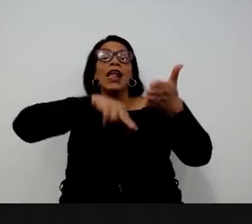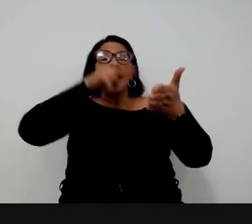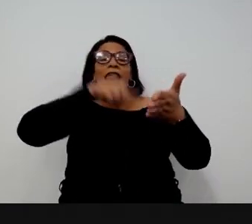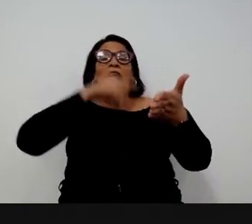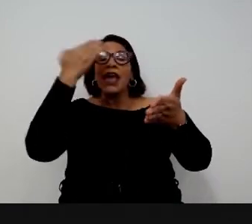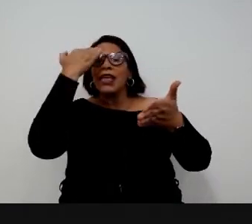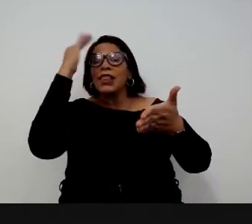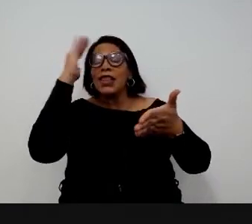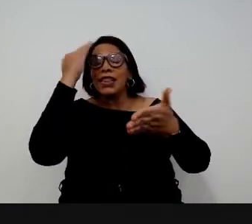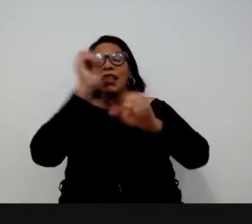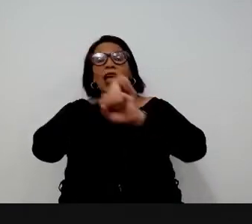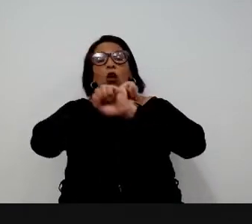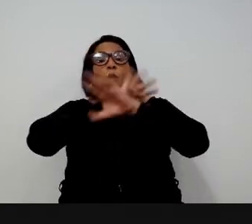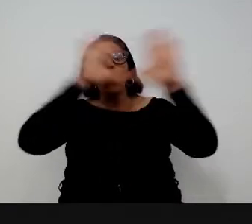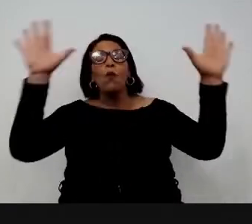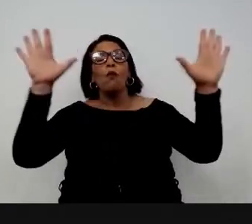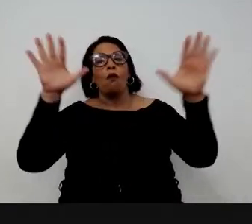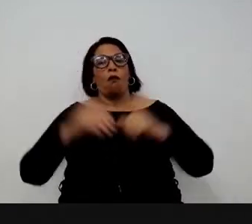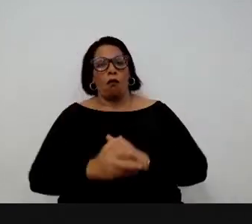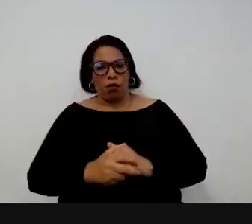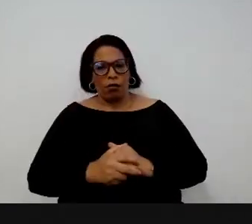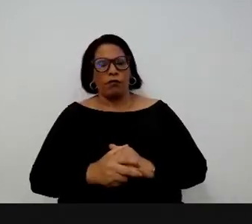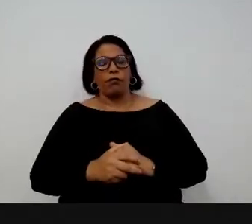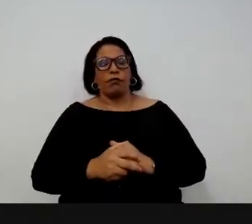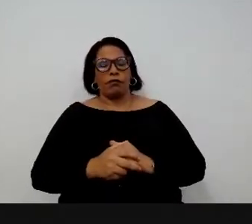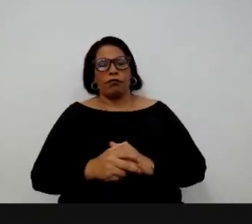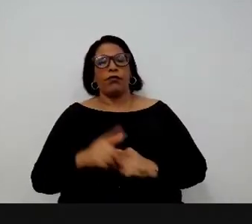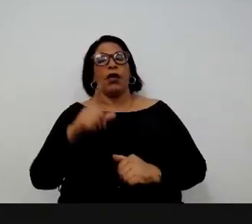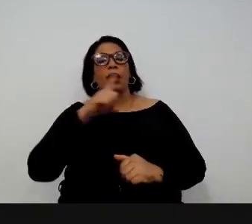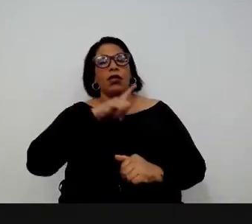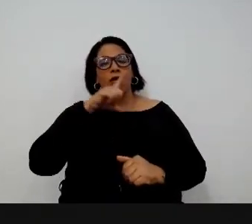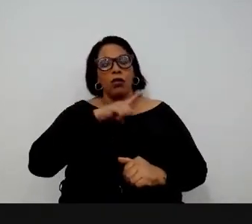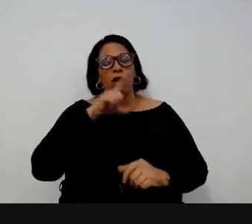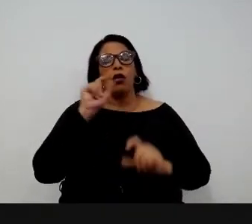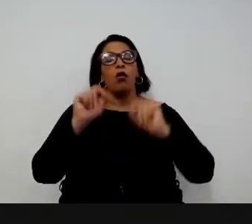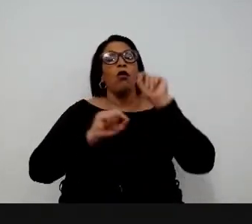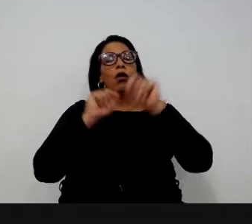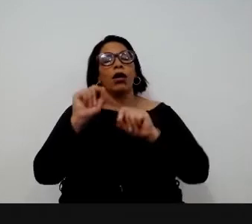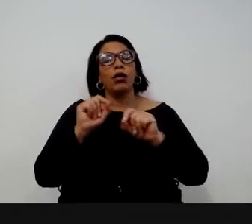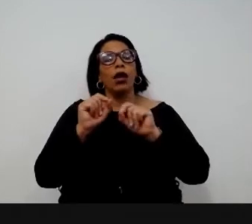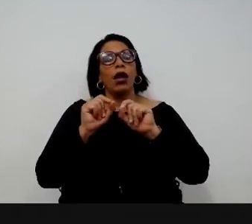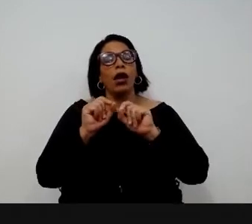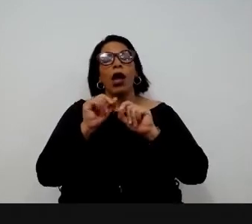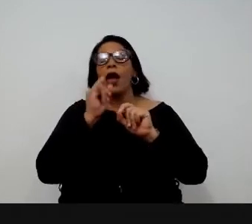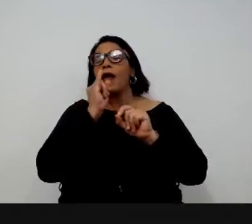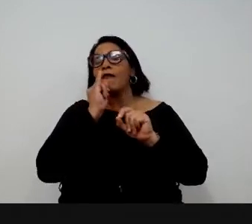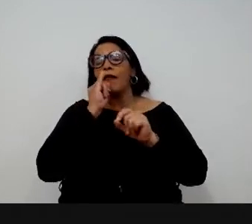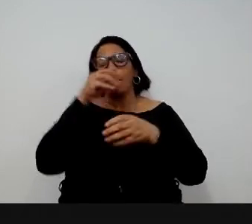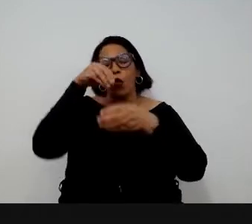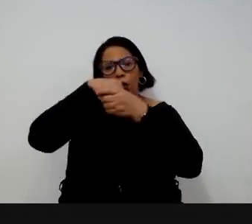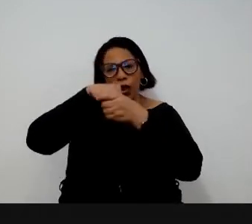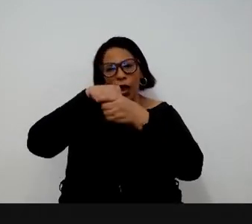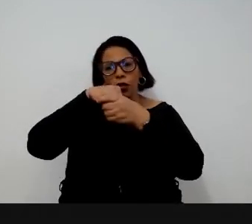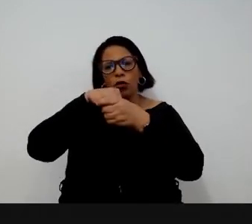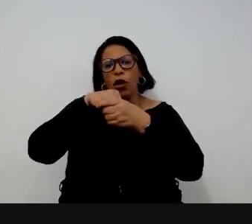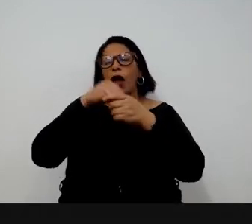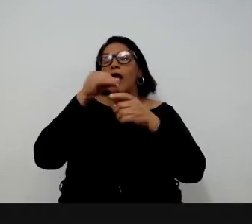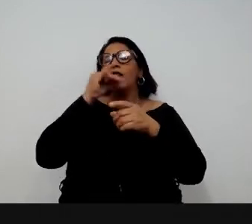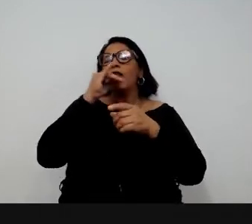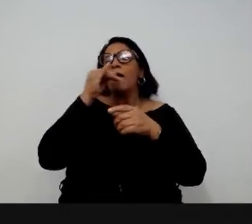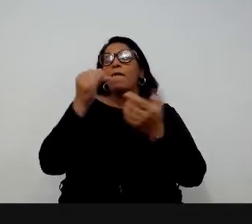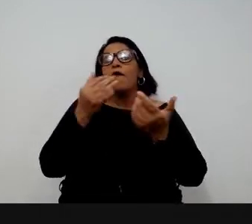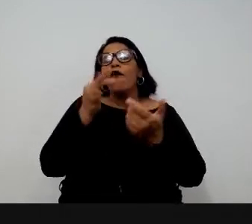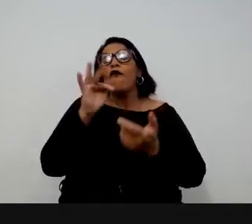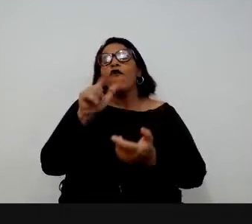seus administradores, pelos seus legisladores. Então, nós temos no REG-BR uma quantificação de fluxo de